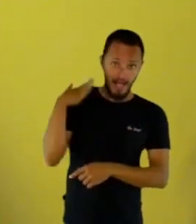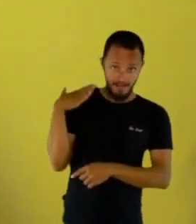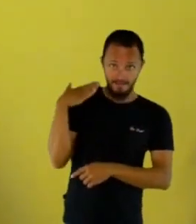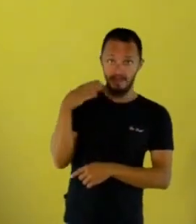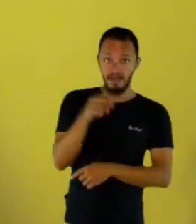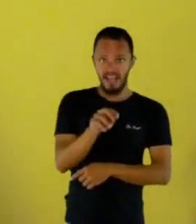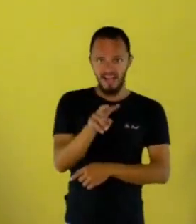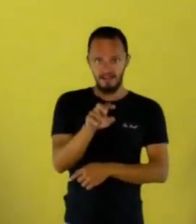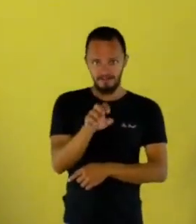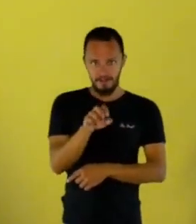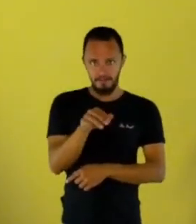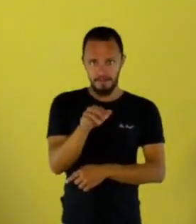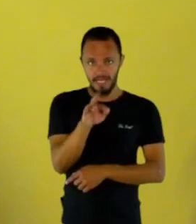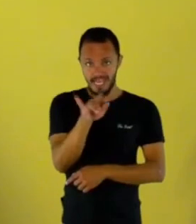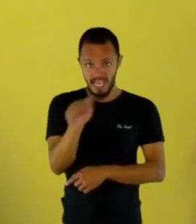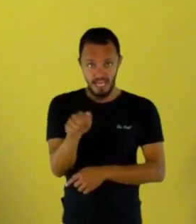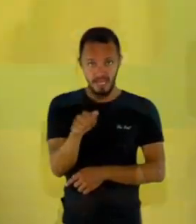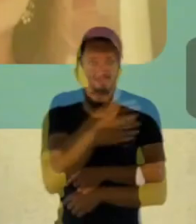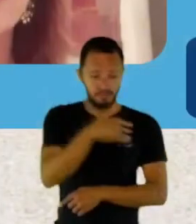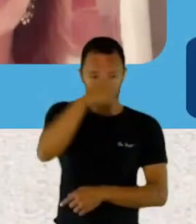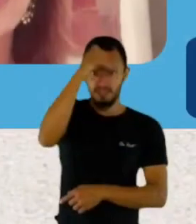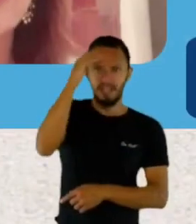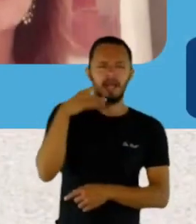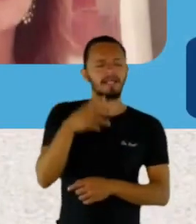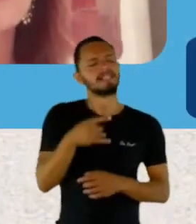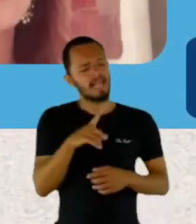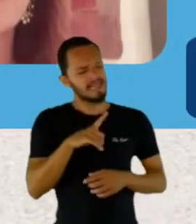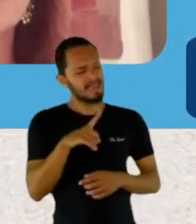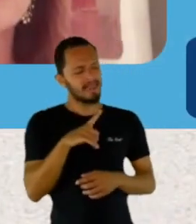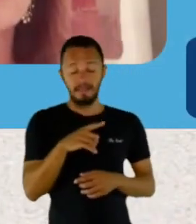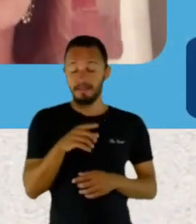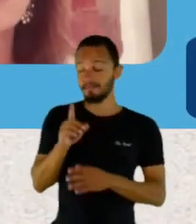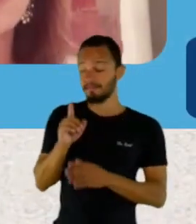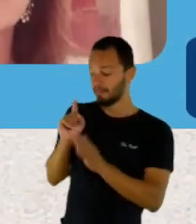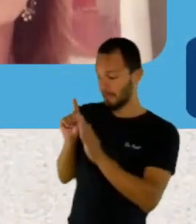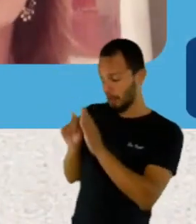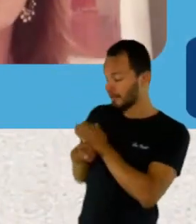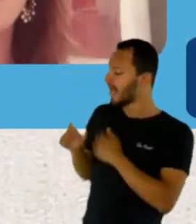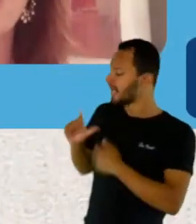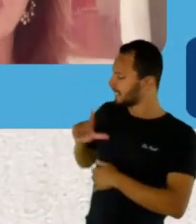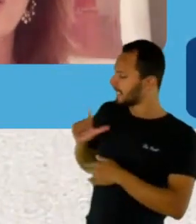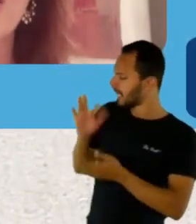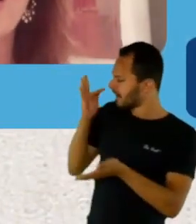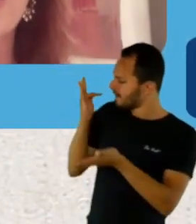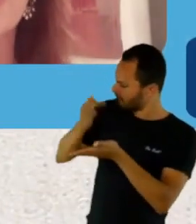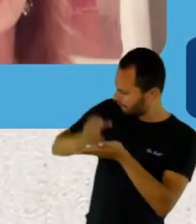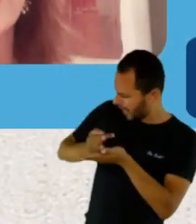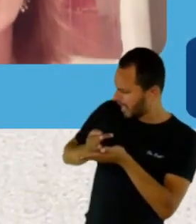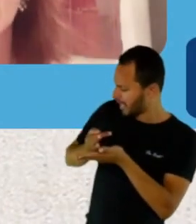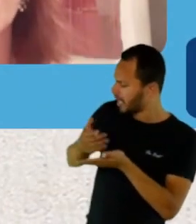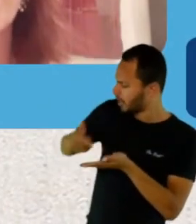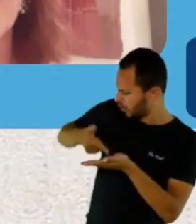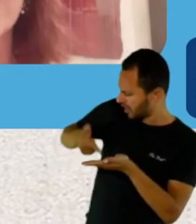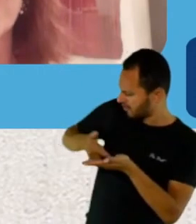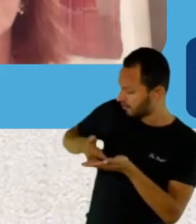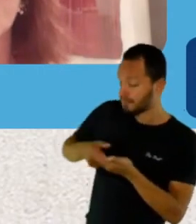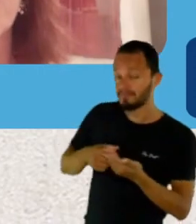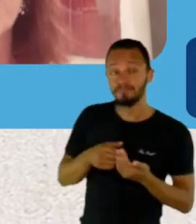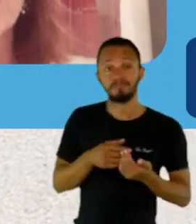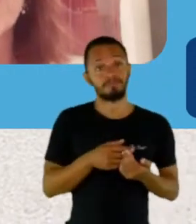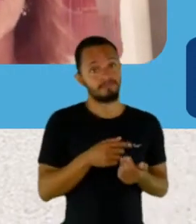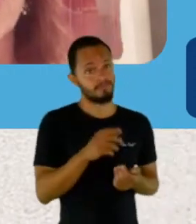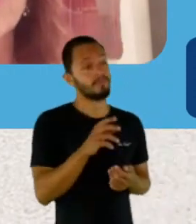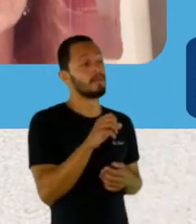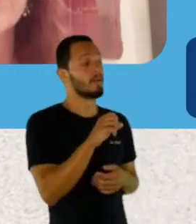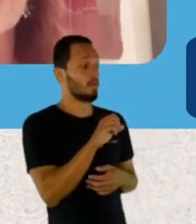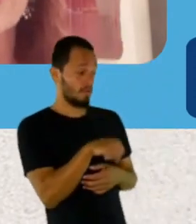no livro? Sim, até porque, Josane, tem muitas histórias do interior, né? E como a minha família sempre